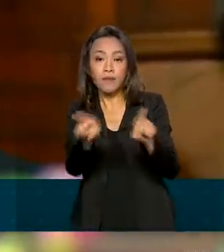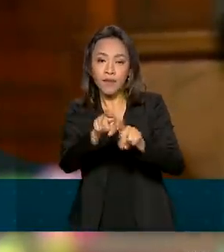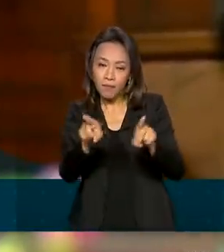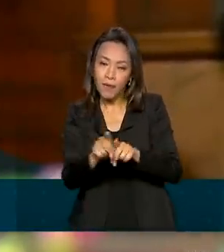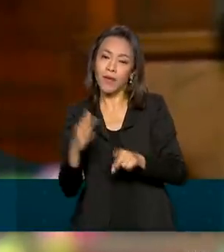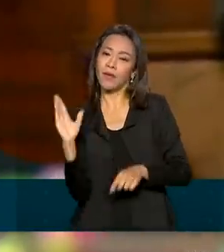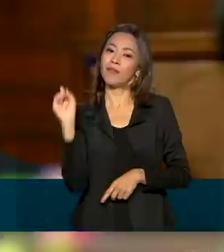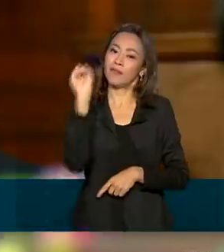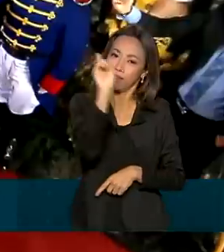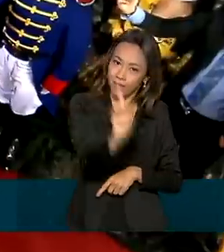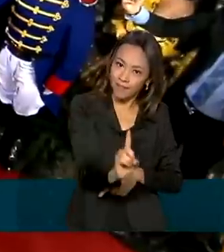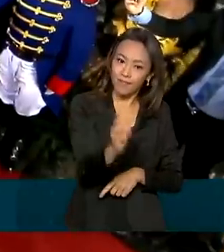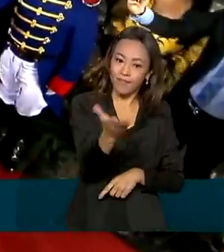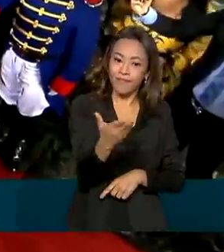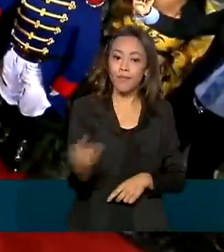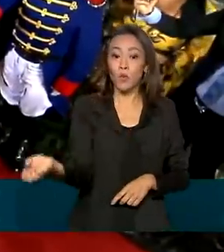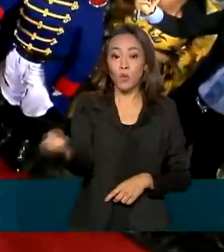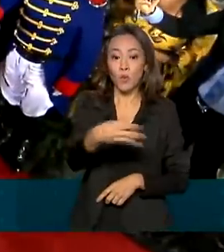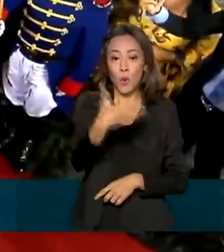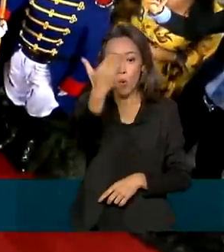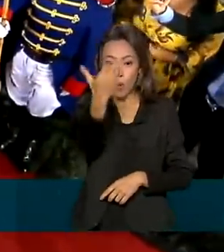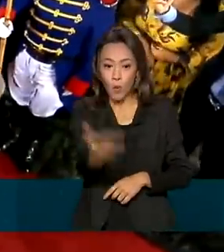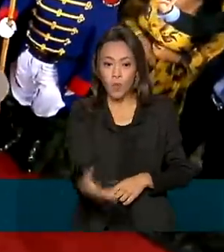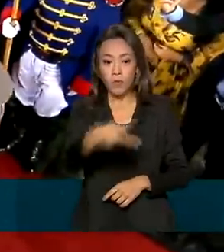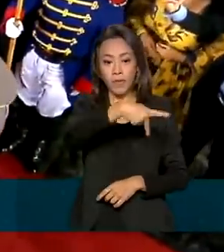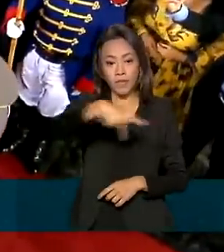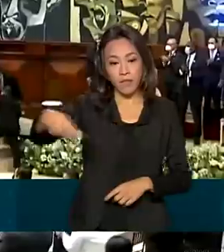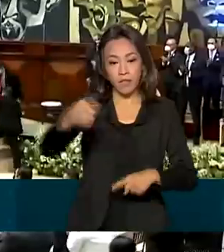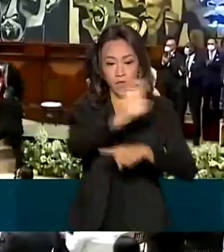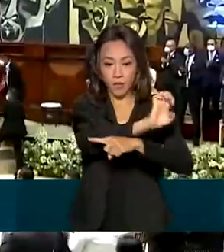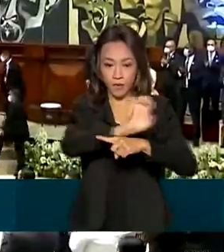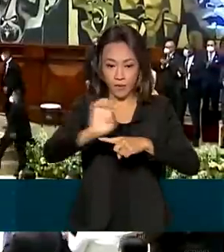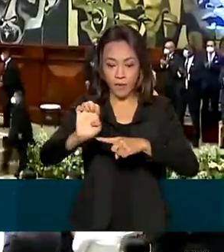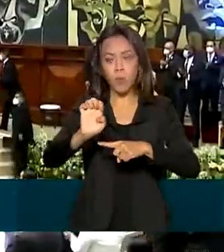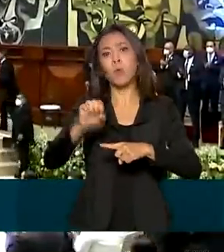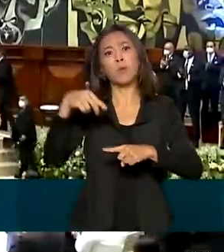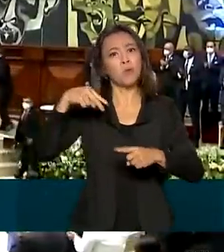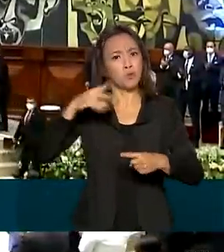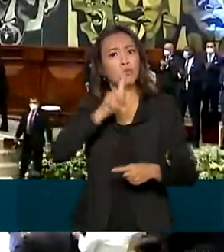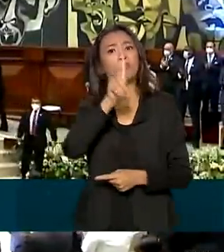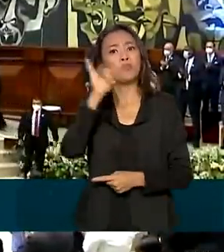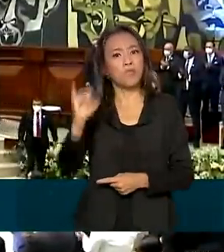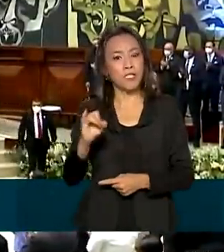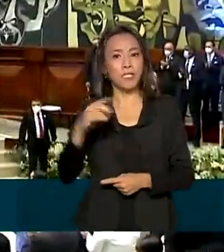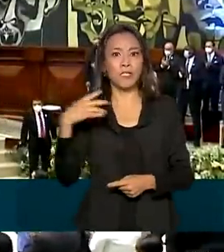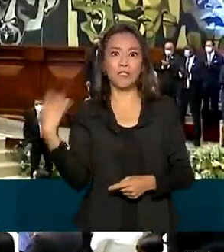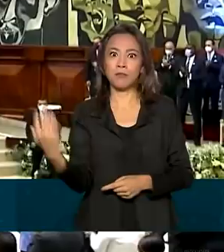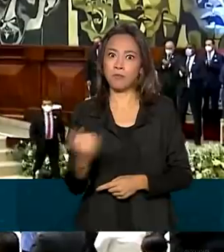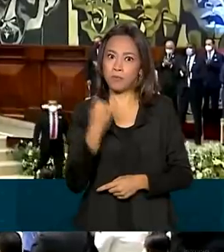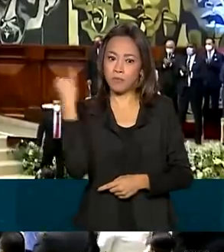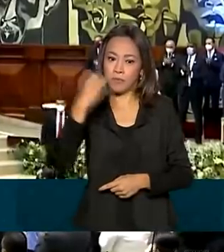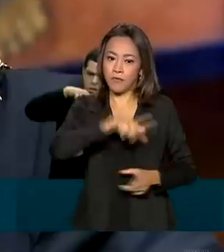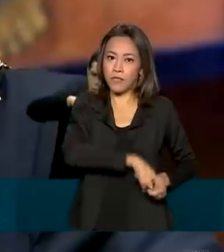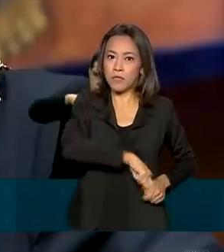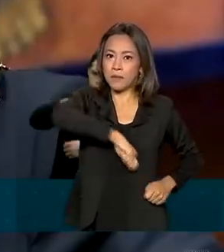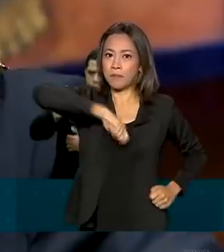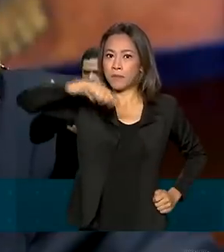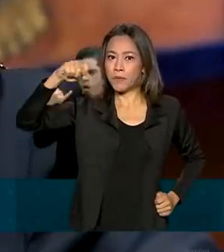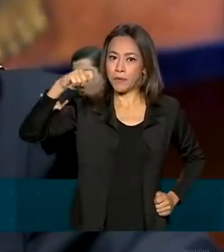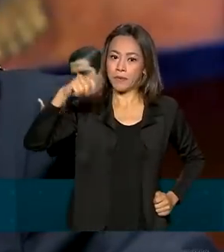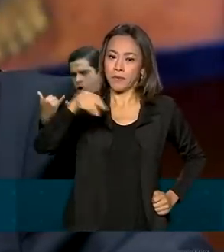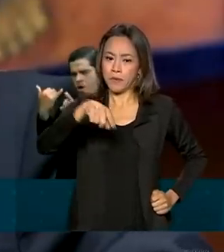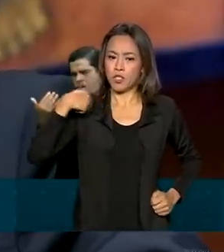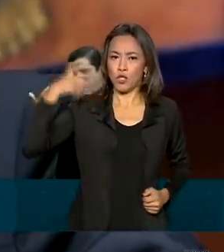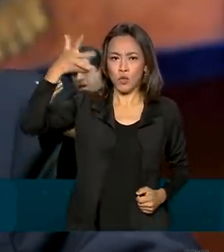estava entre as autoridades. O novo presidente do Equador tomou posse numa data simbólica, o dia da independência do país, com um